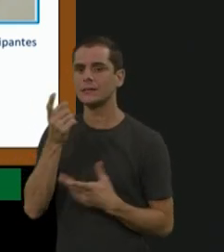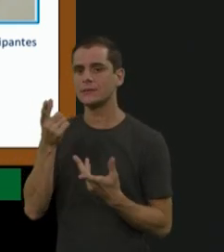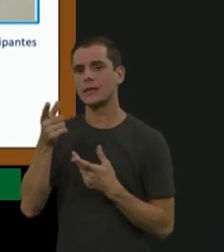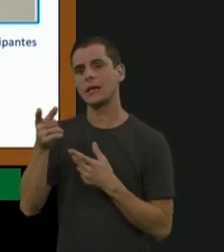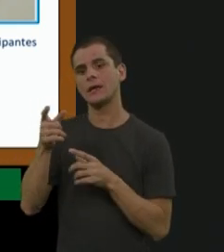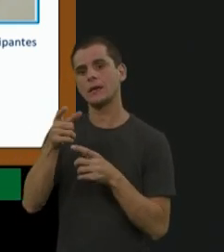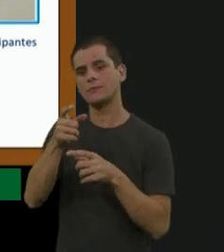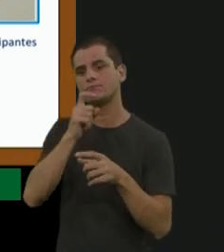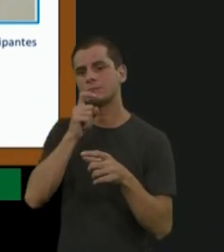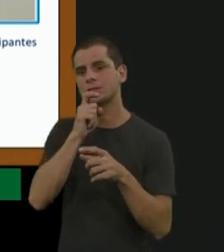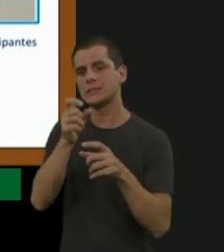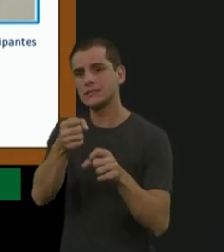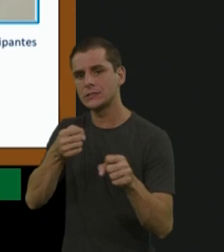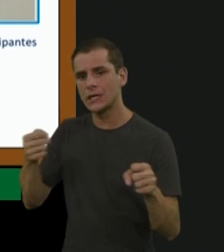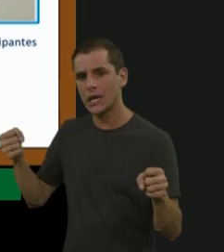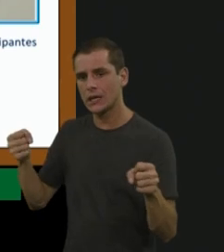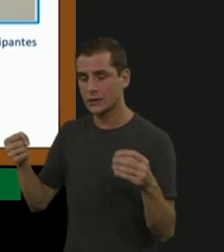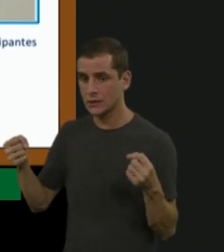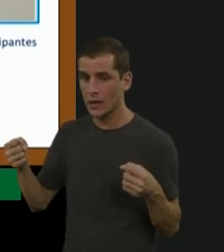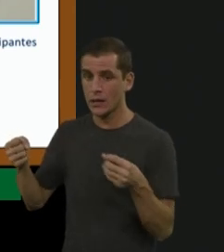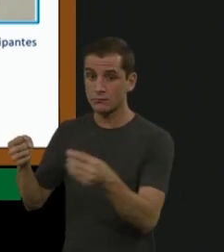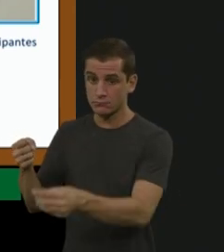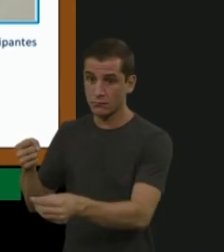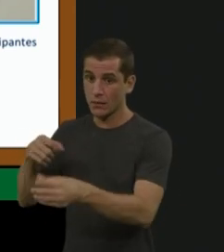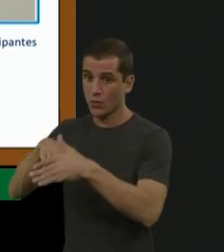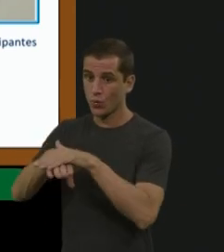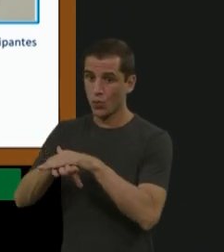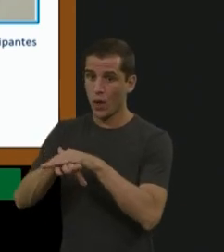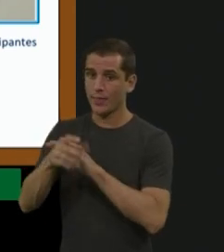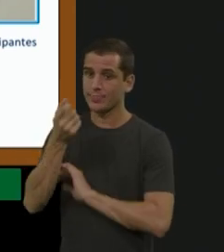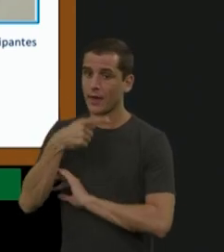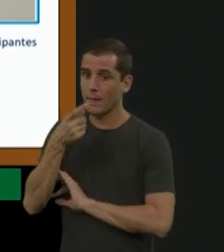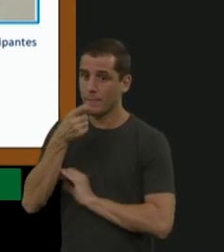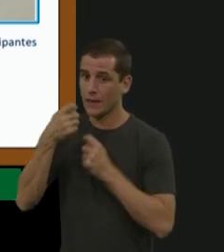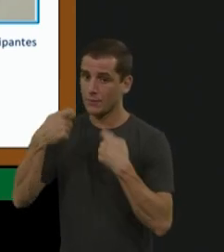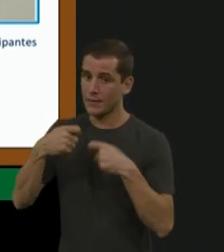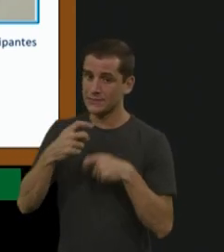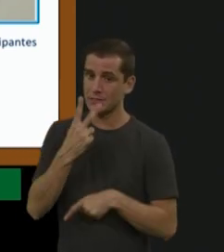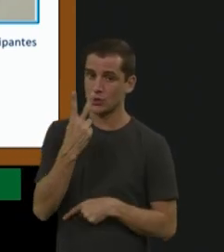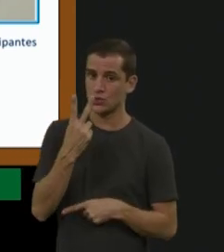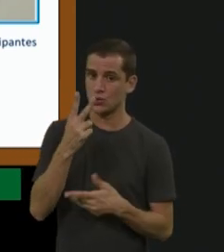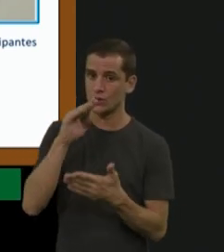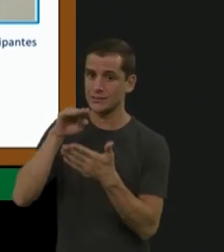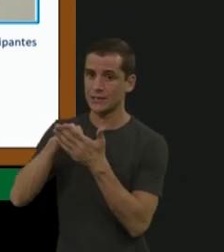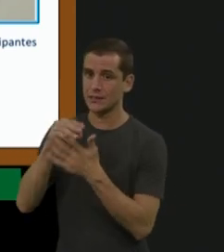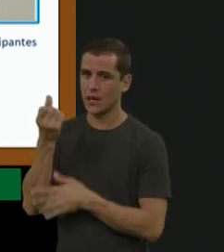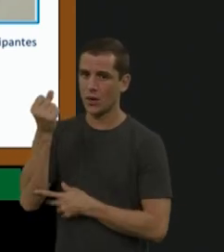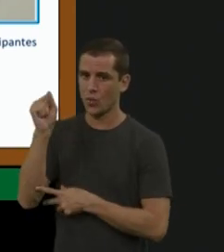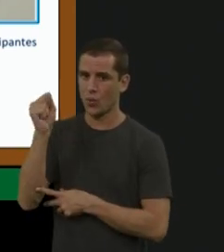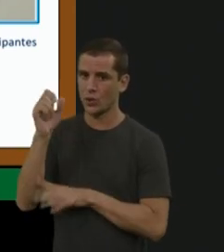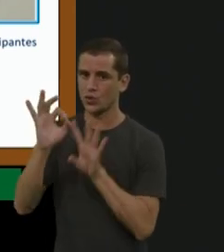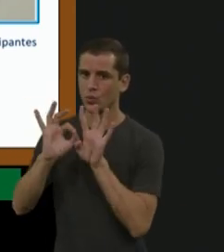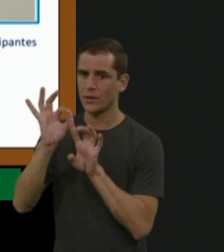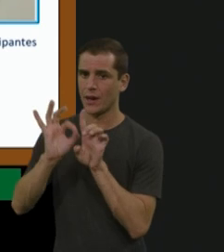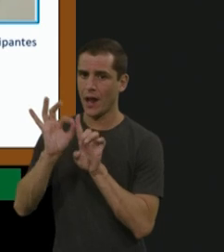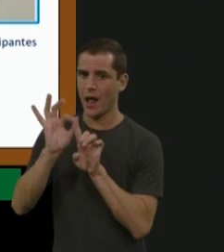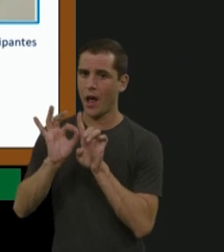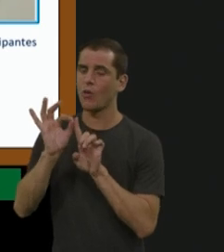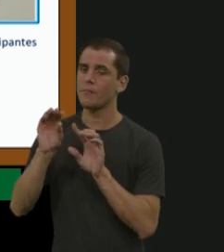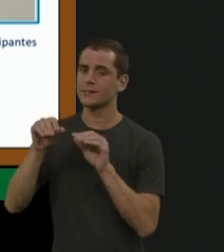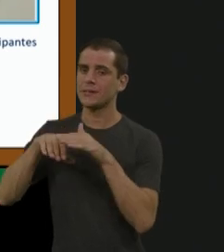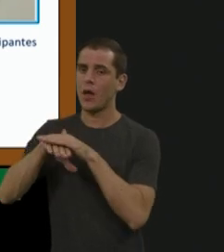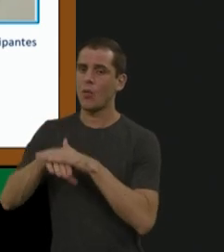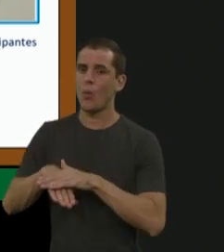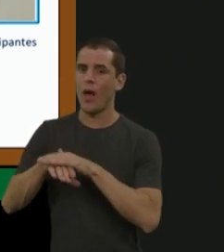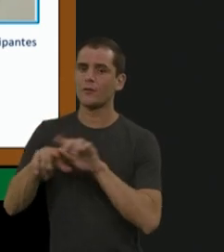geladeira 2 a 8, alguns fatores que precisam, outros já podem ser inteiras em temperatura ambiente, então, isso é muito cuidado. Visita aos